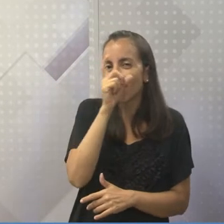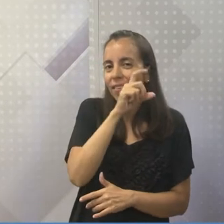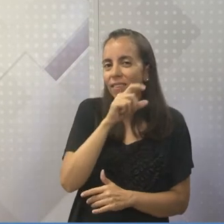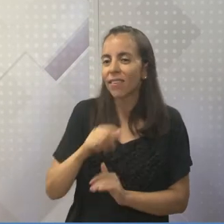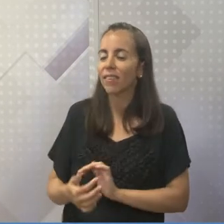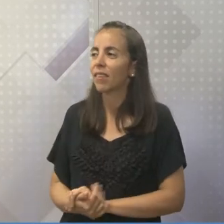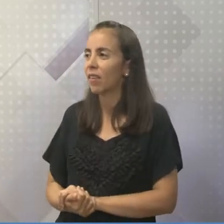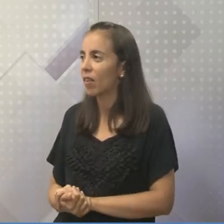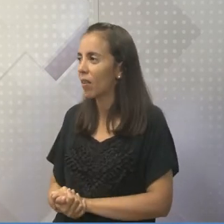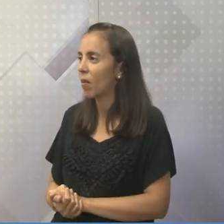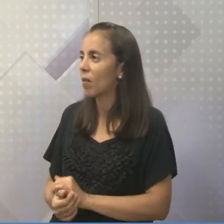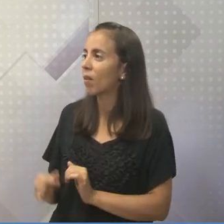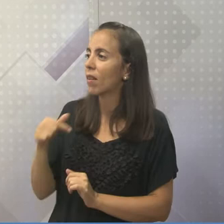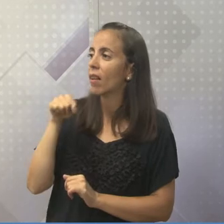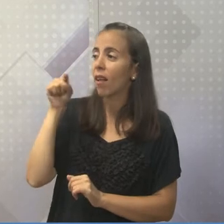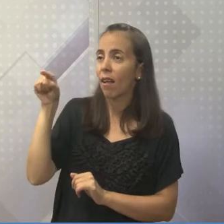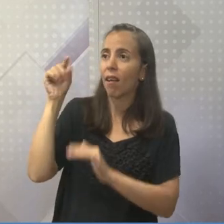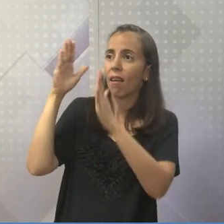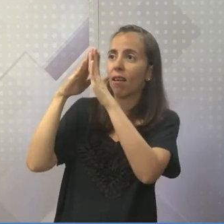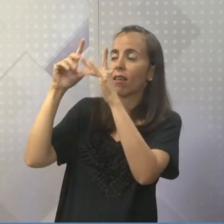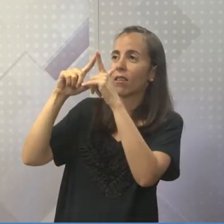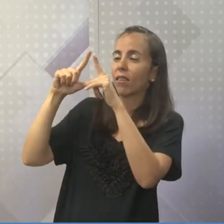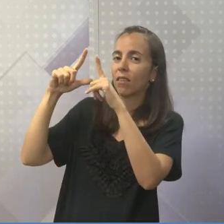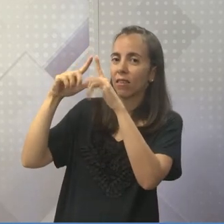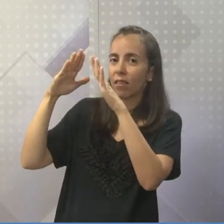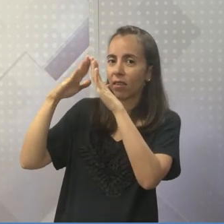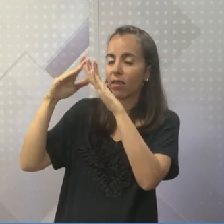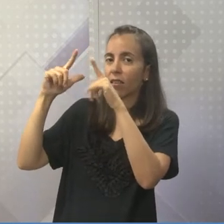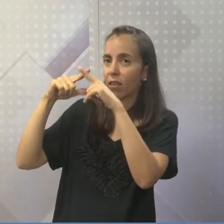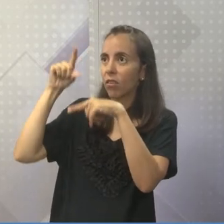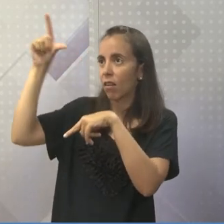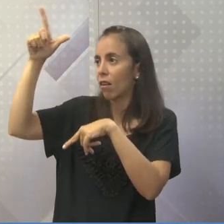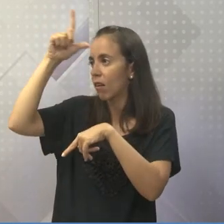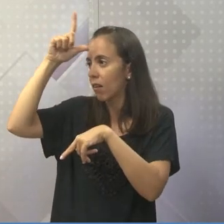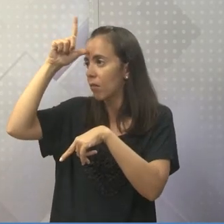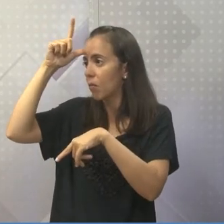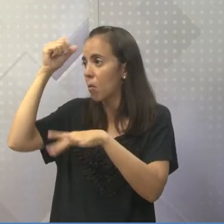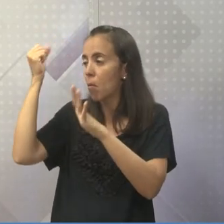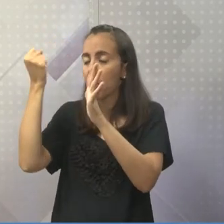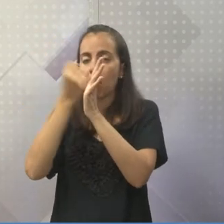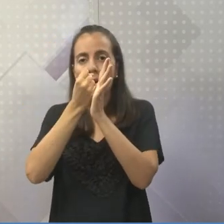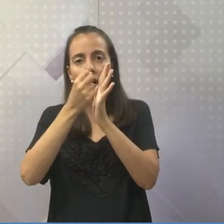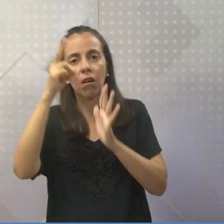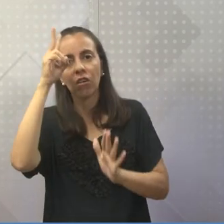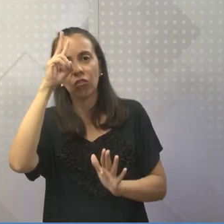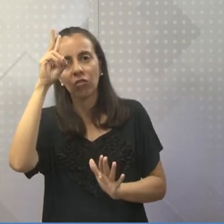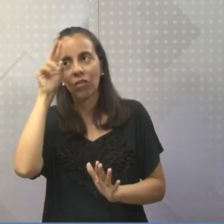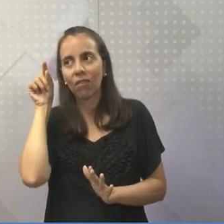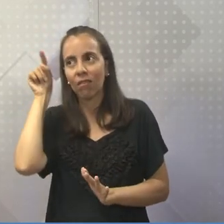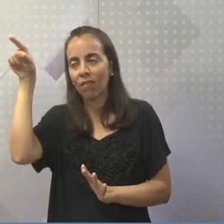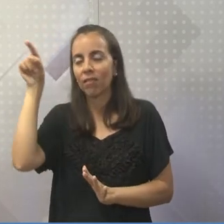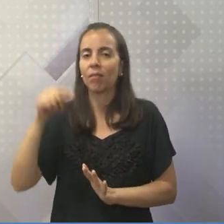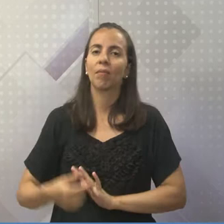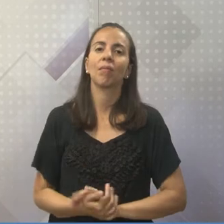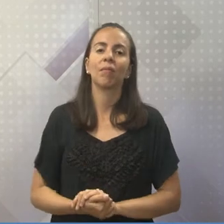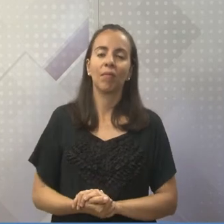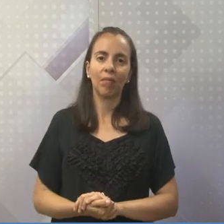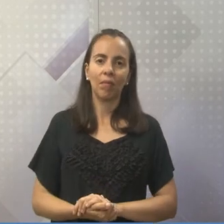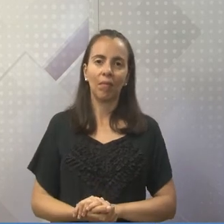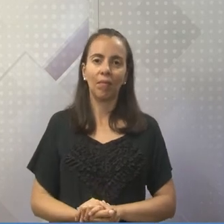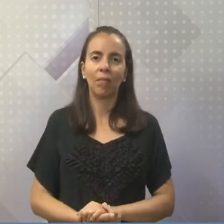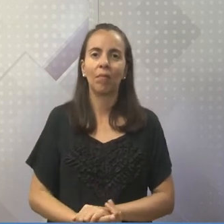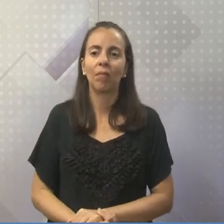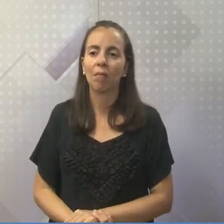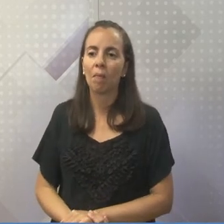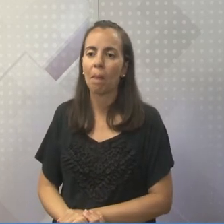Fritzlar. Até hoje essa igreja tem lá. Ela é o marco histórico do cristianismo nesse lugar. Tá certo? Vamos lá.